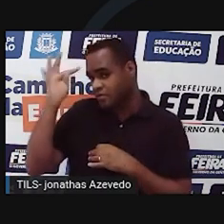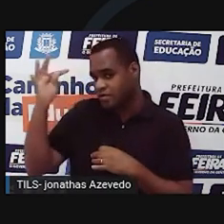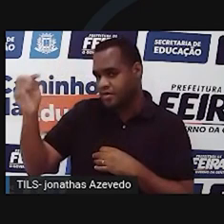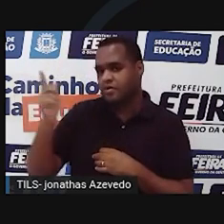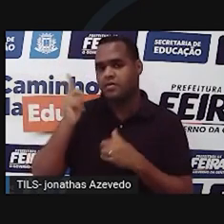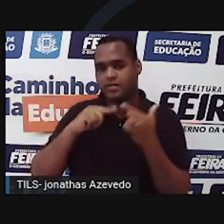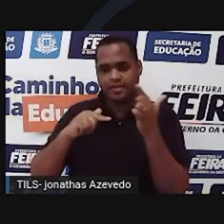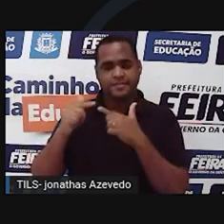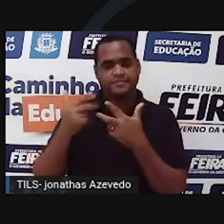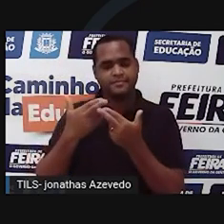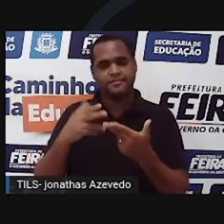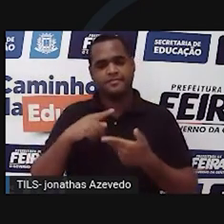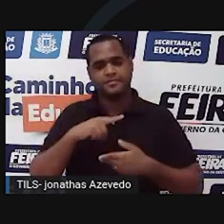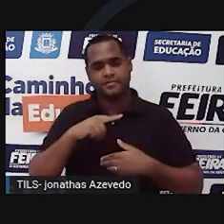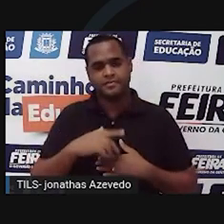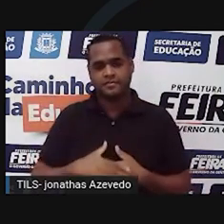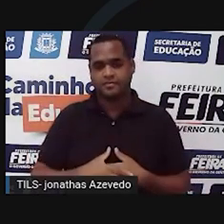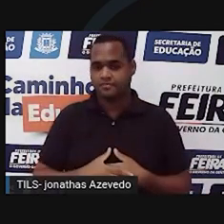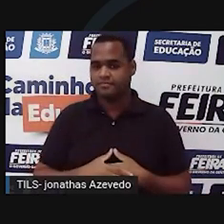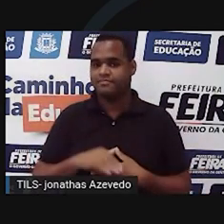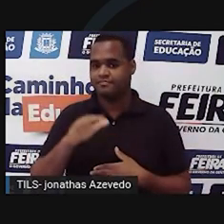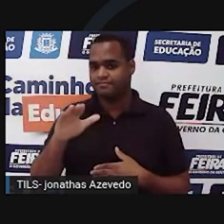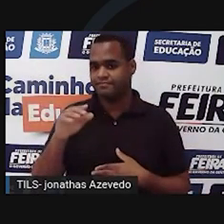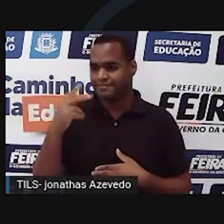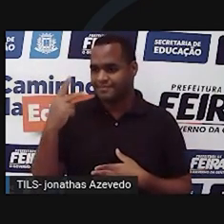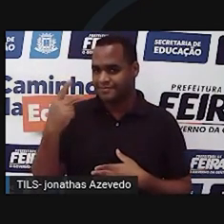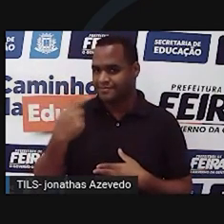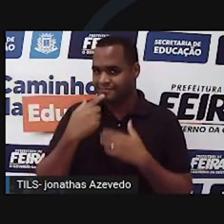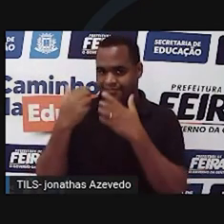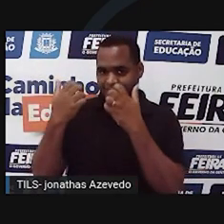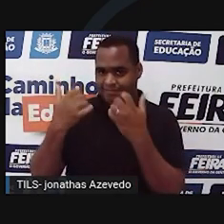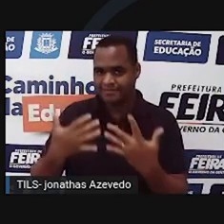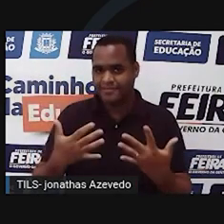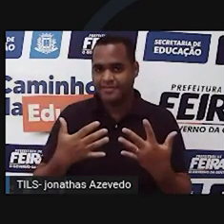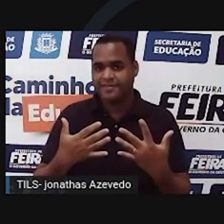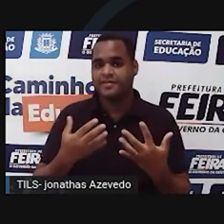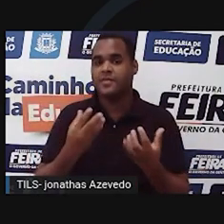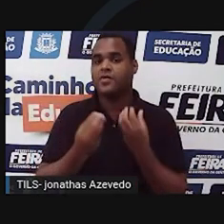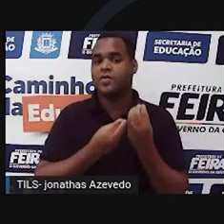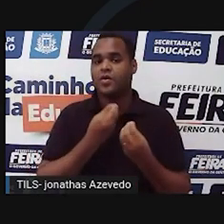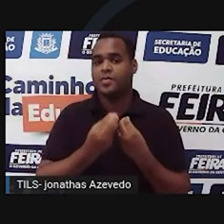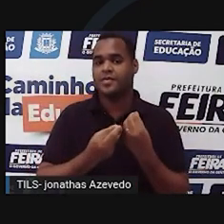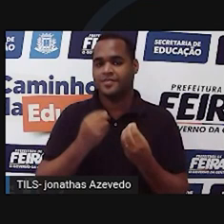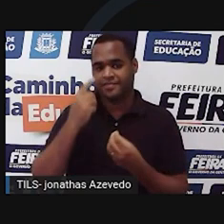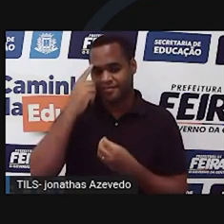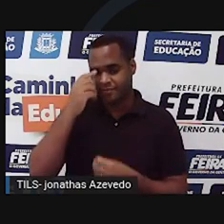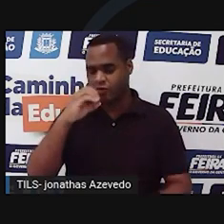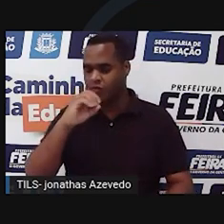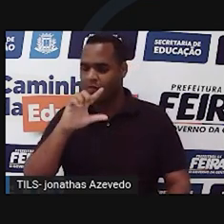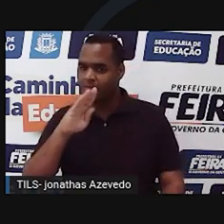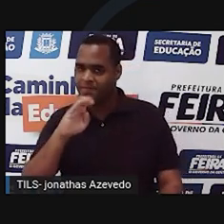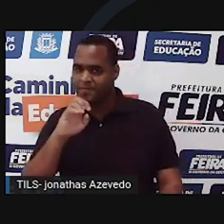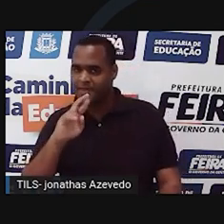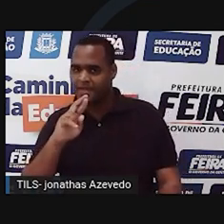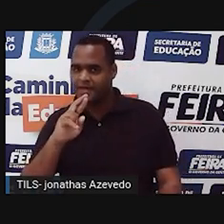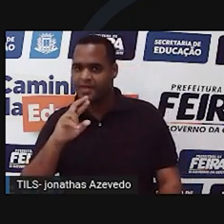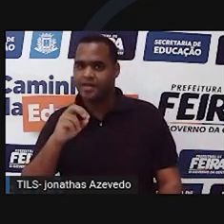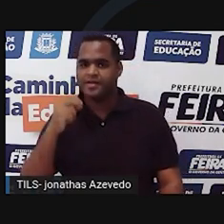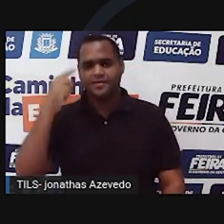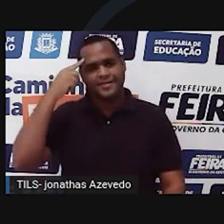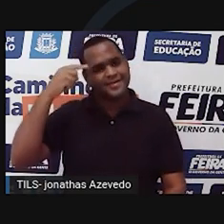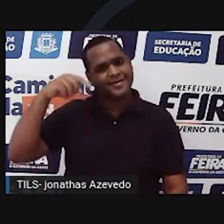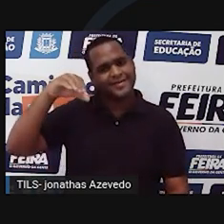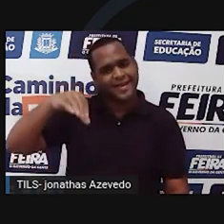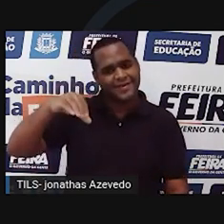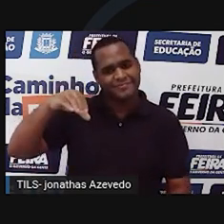ser construídas. Agora, uma curiosidade é que Tico não defendia o sistema copérnico do heliocentrismo, mas ele